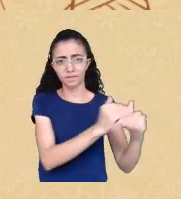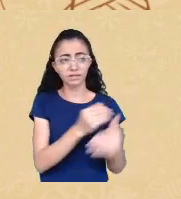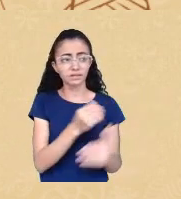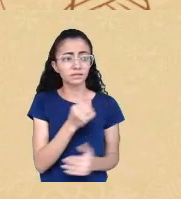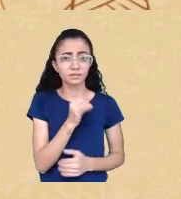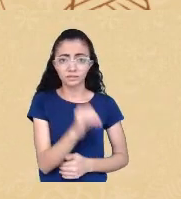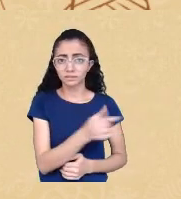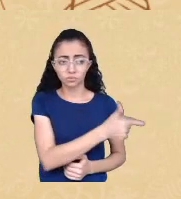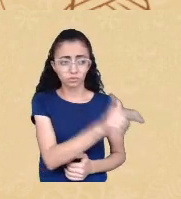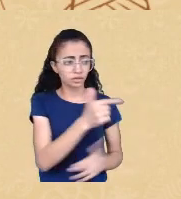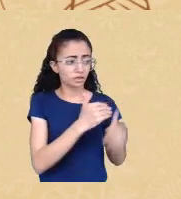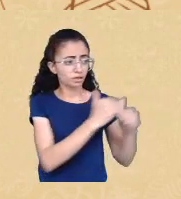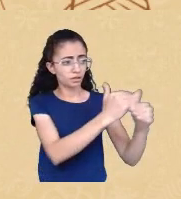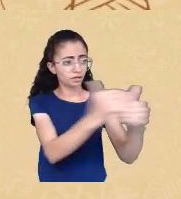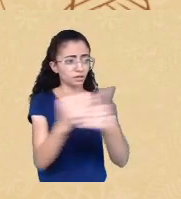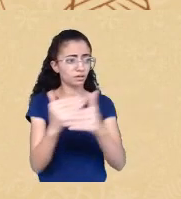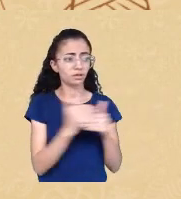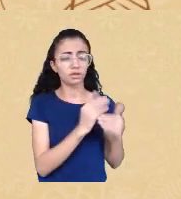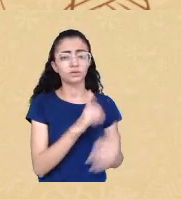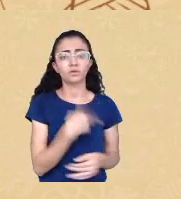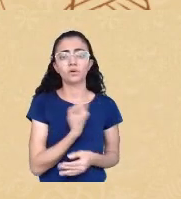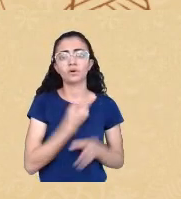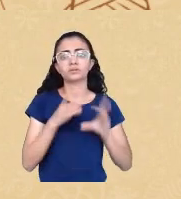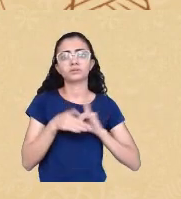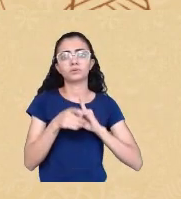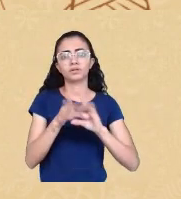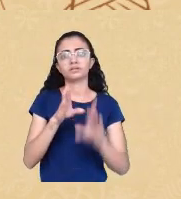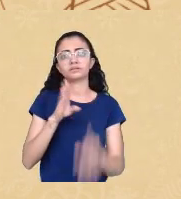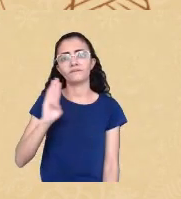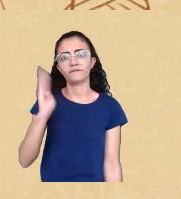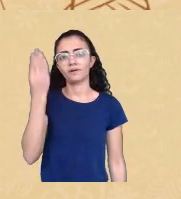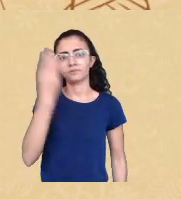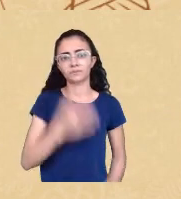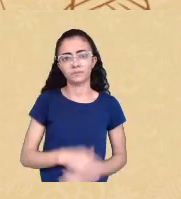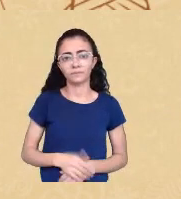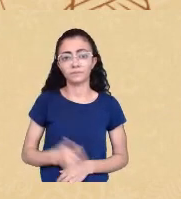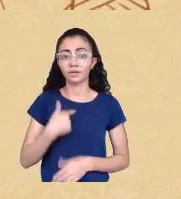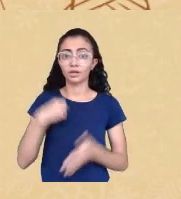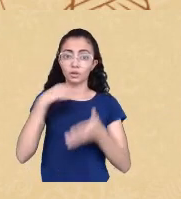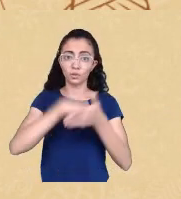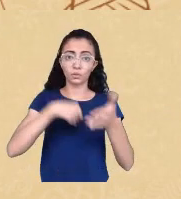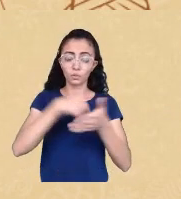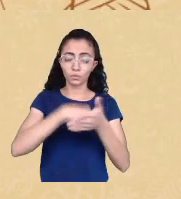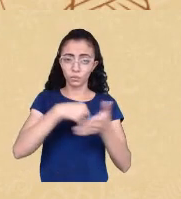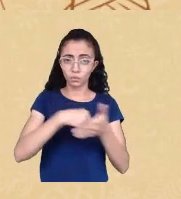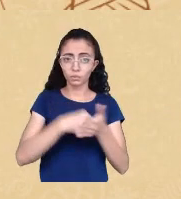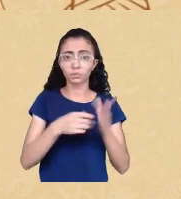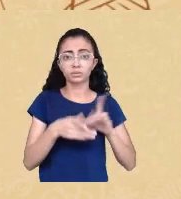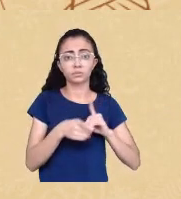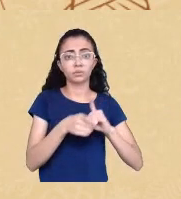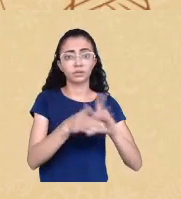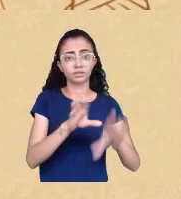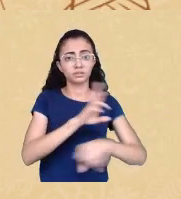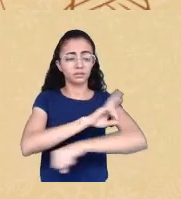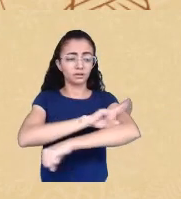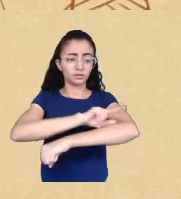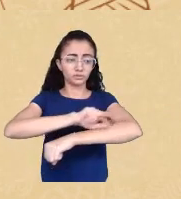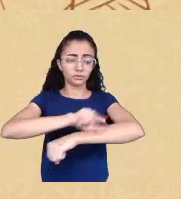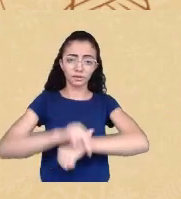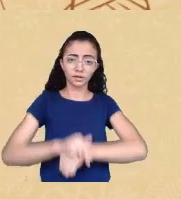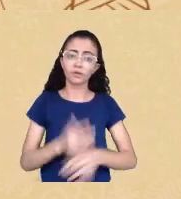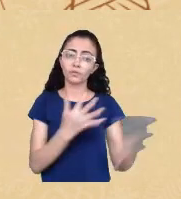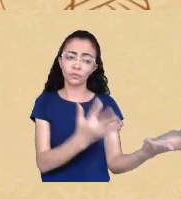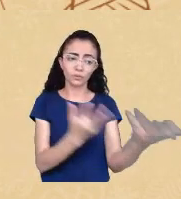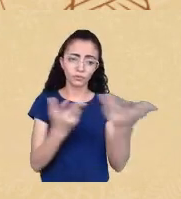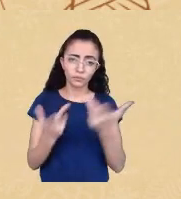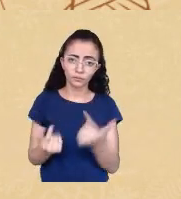vivemos uma falsa democracia eu luto por uma democracia racial e fico convite aqui que nós possamos